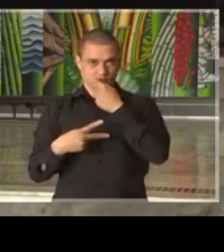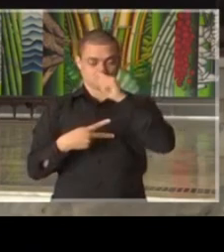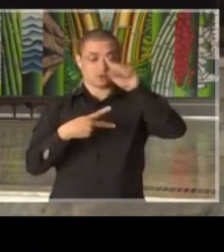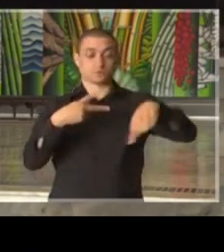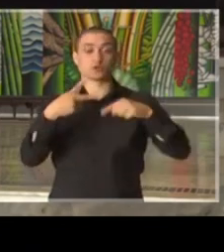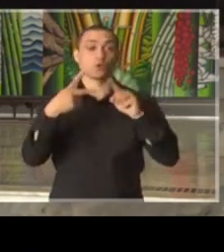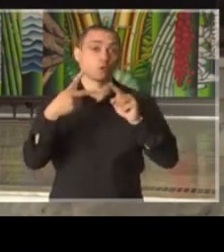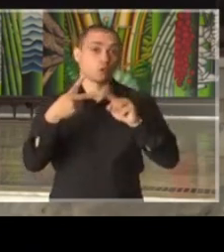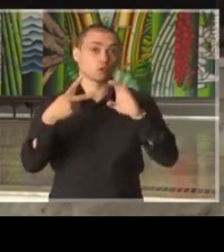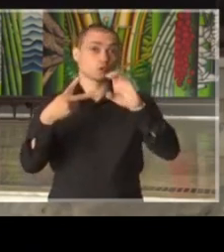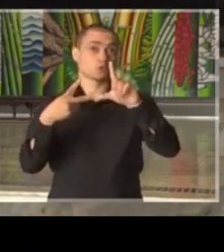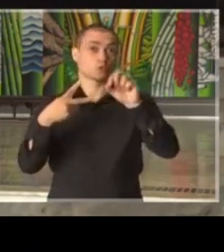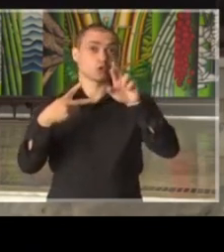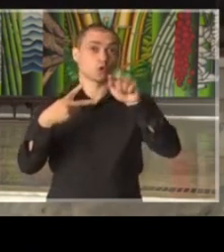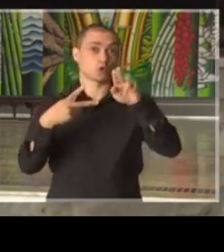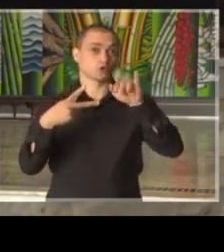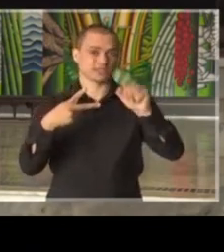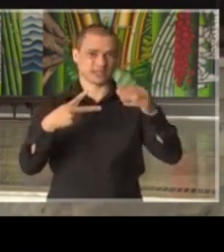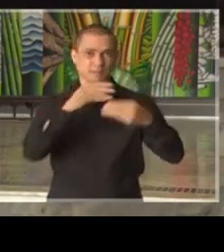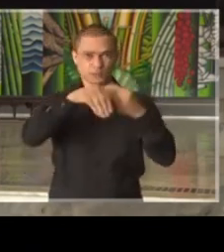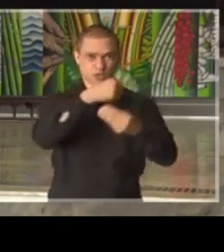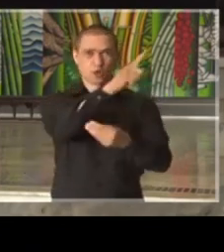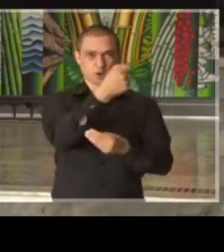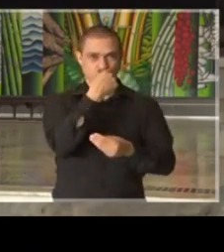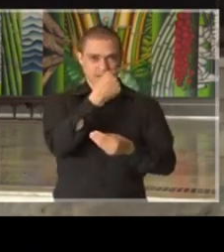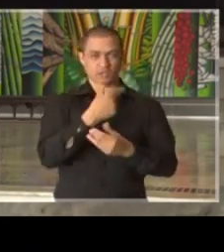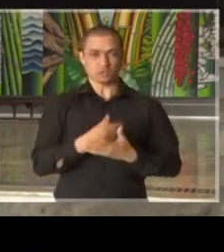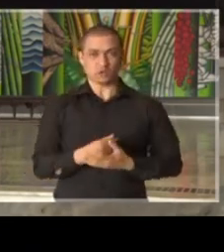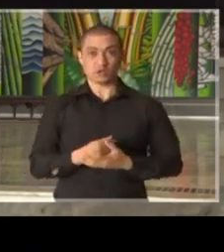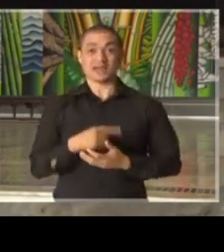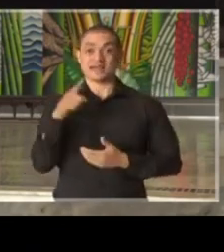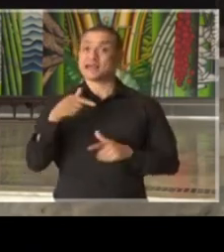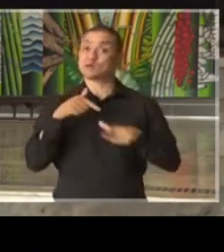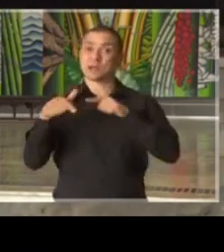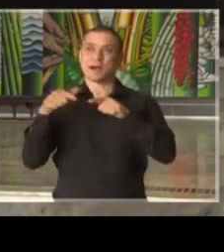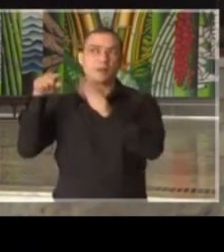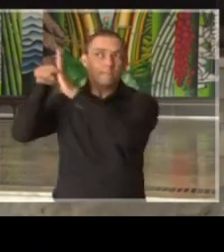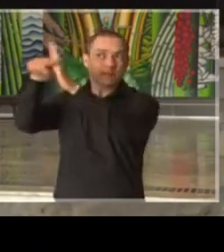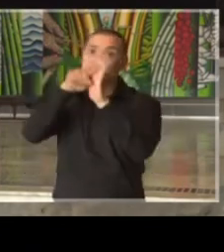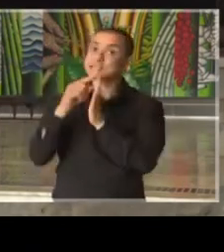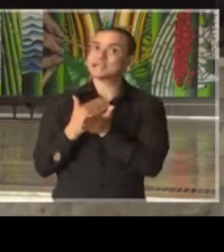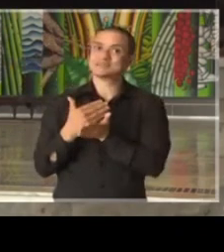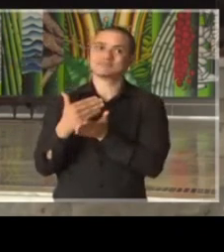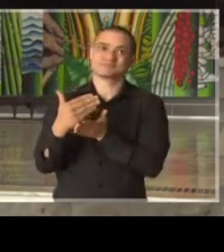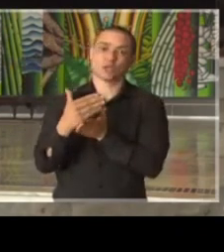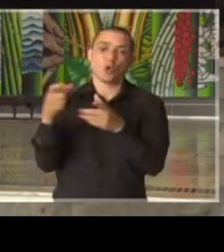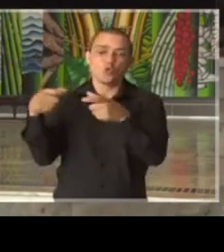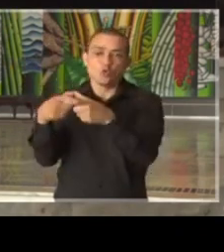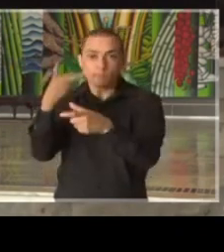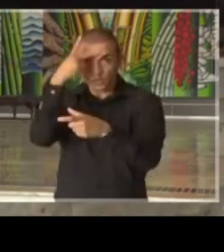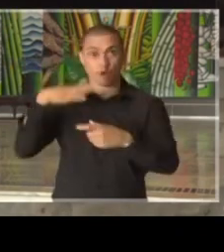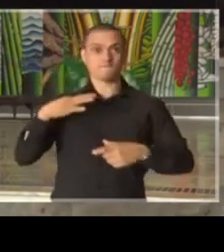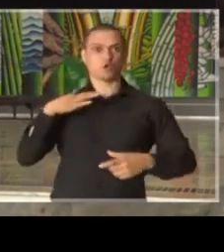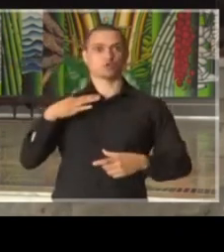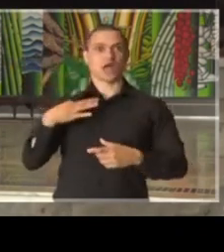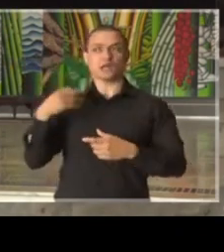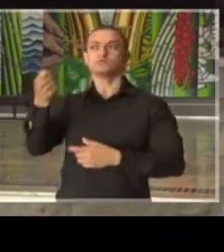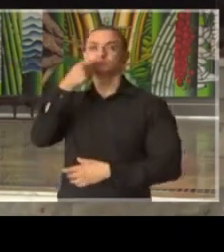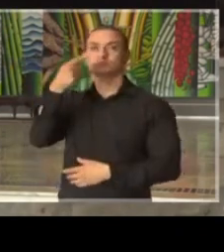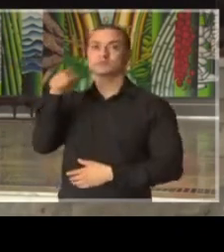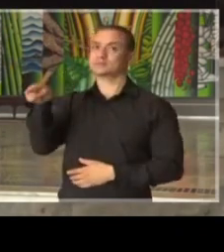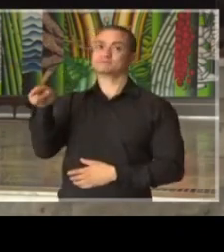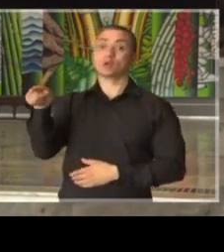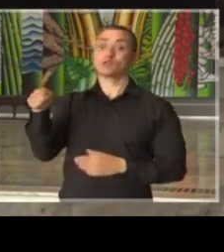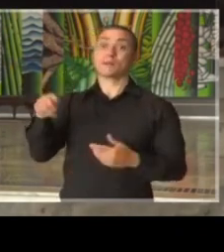cloroquina com azitromicina. São trabalhos iniciais com número pequeno de voluntários. Então,